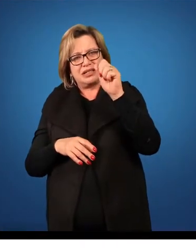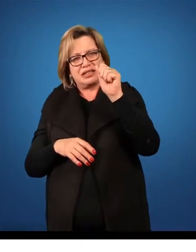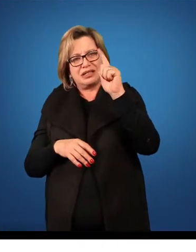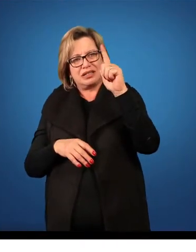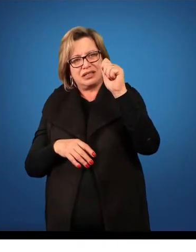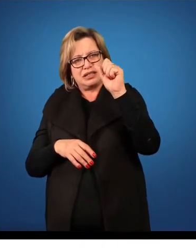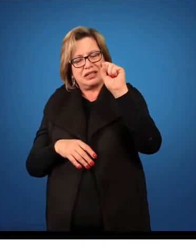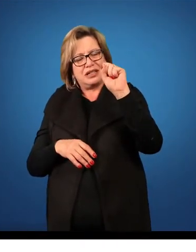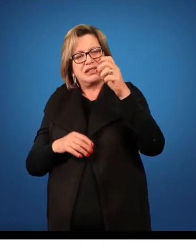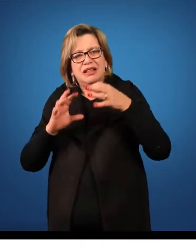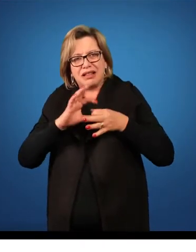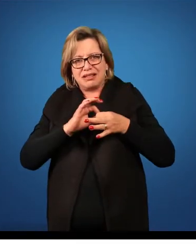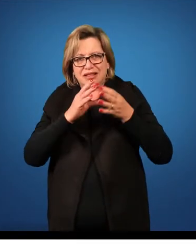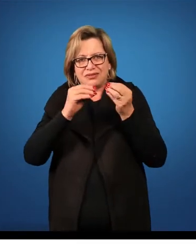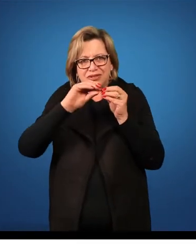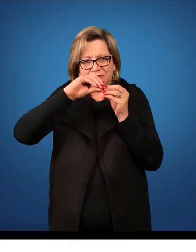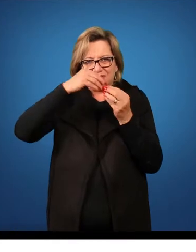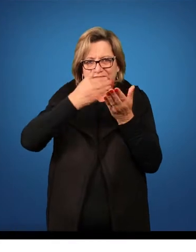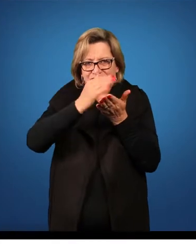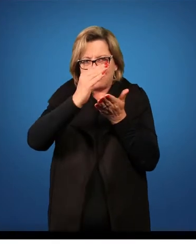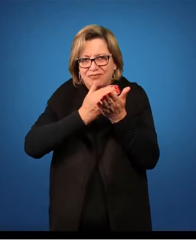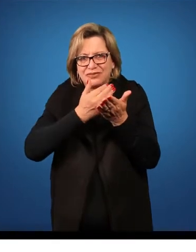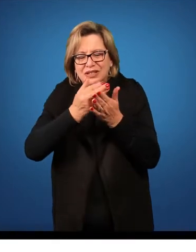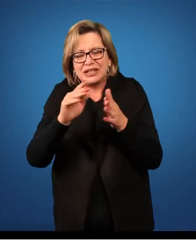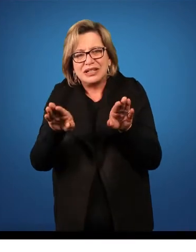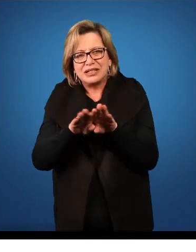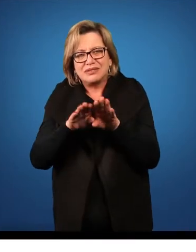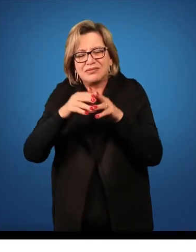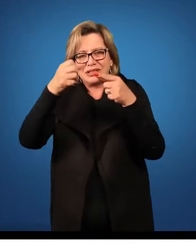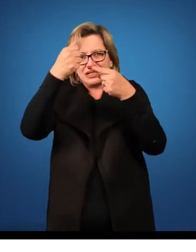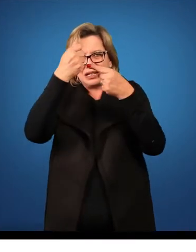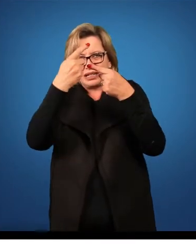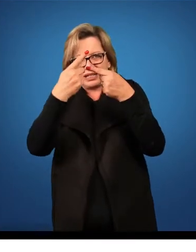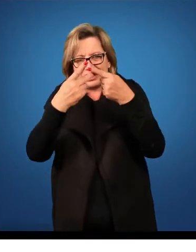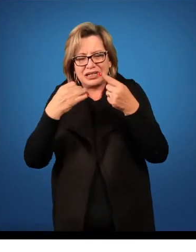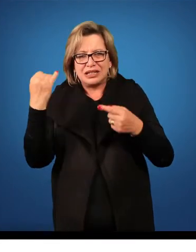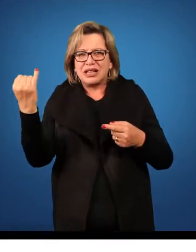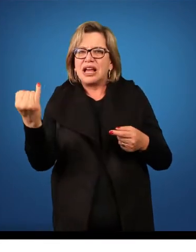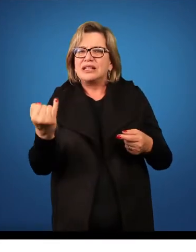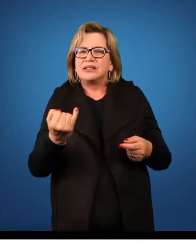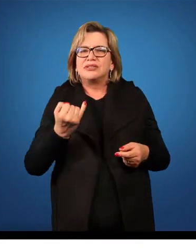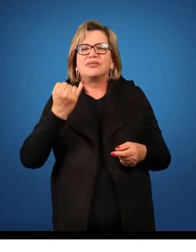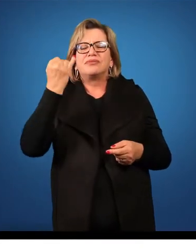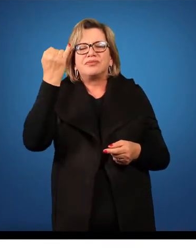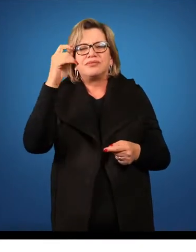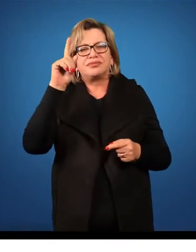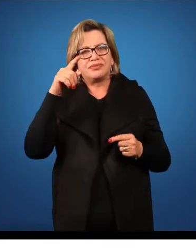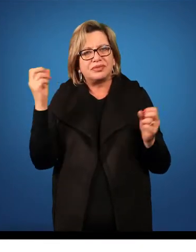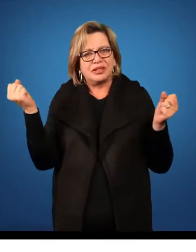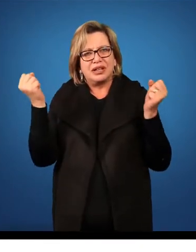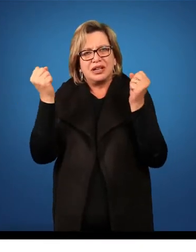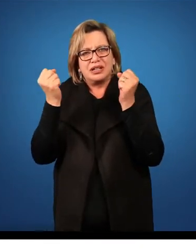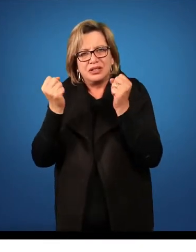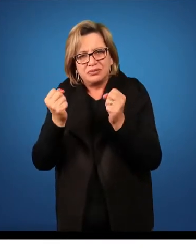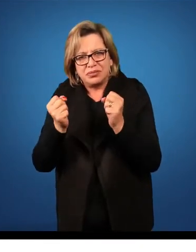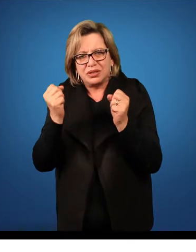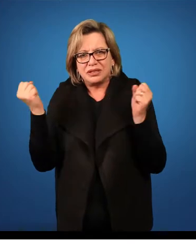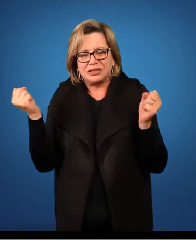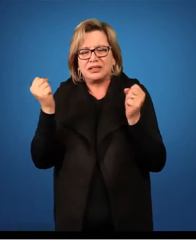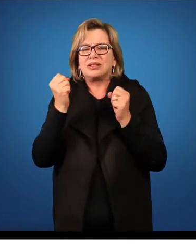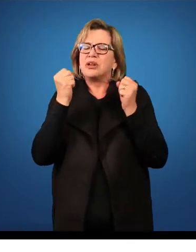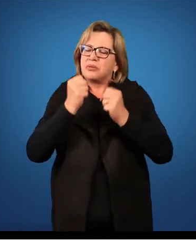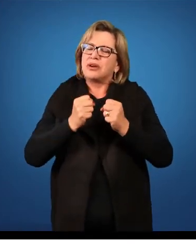si. Uma característica muito interessante dessa família é que ela pode ser diális